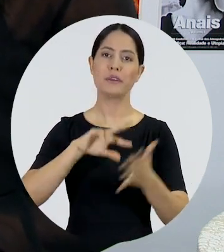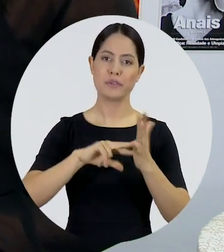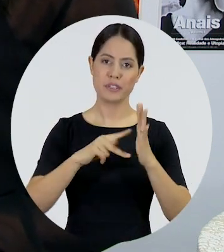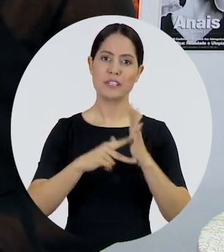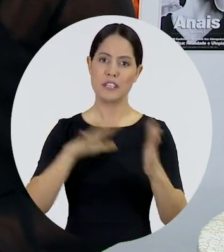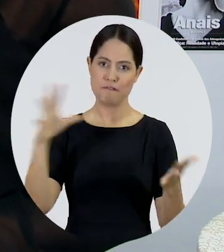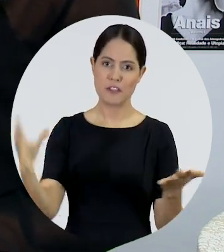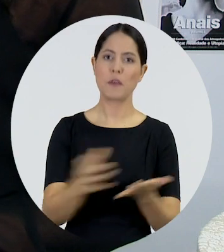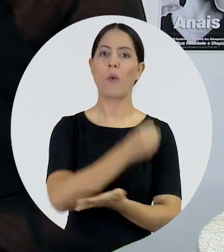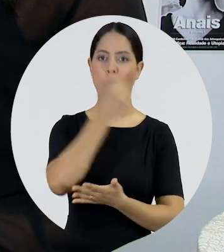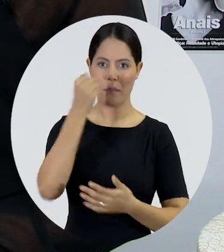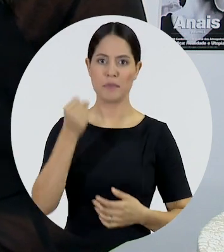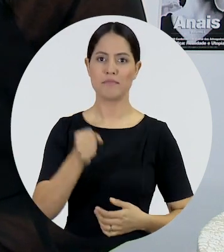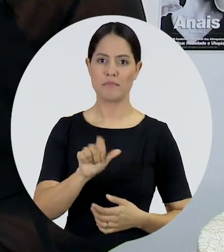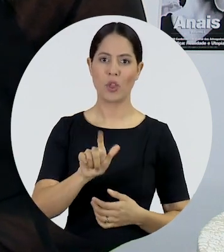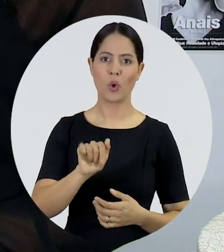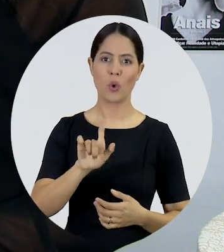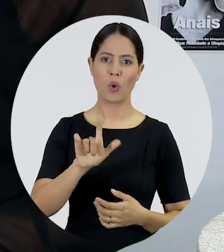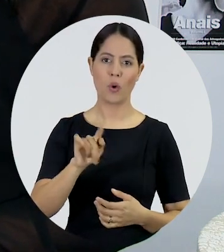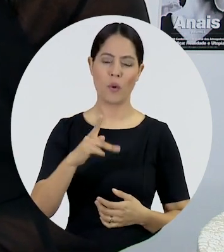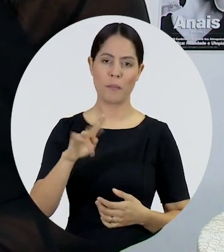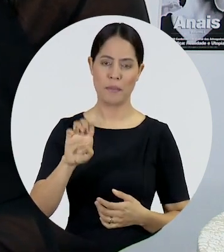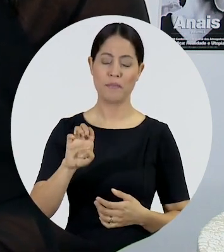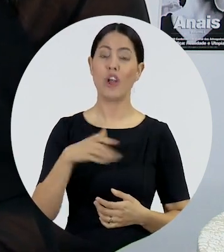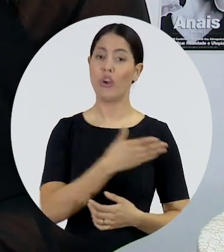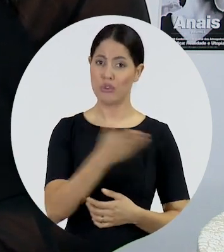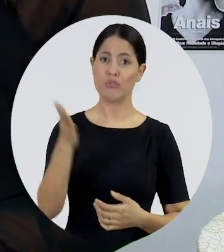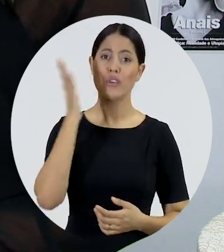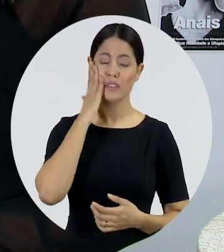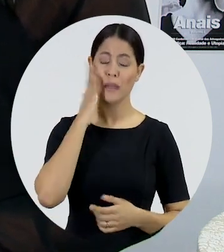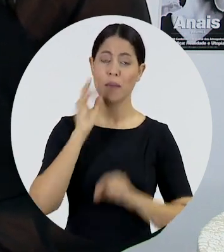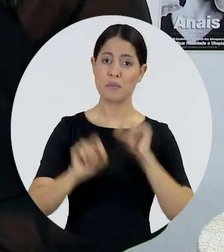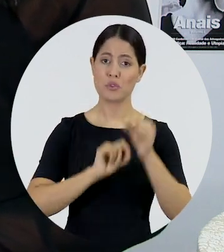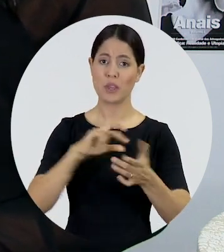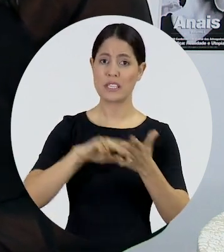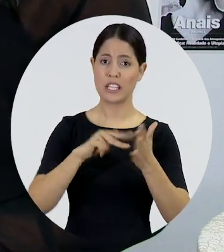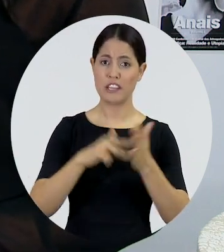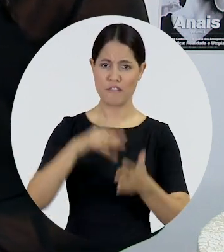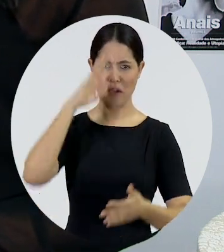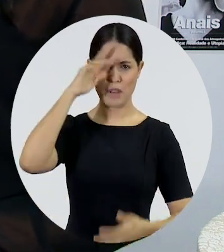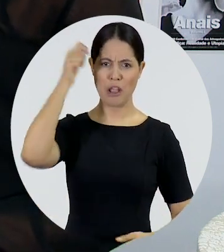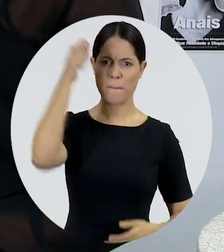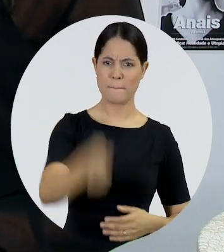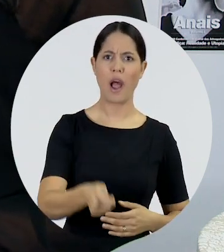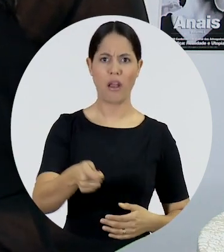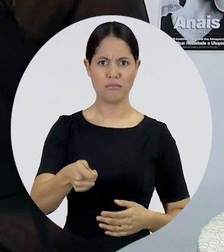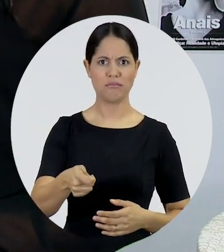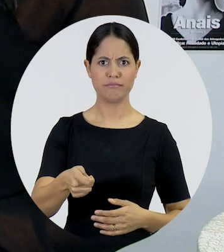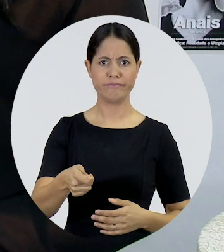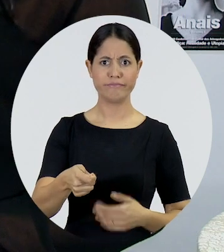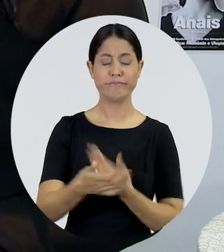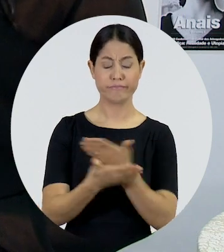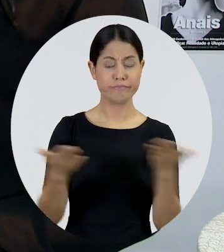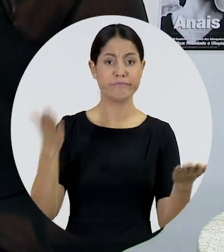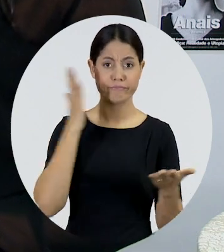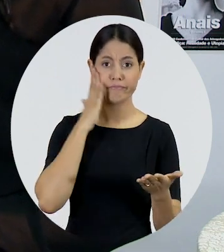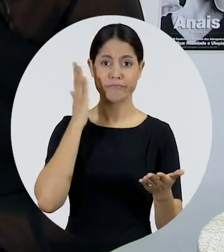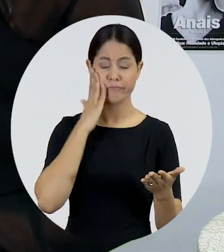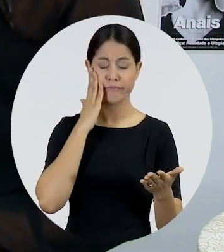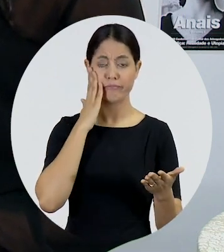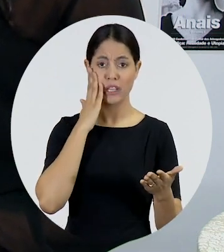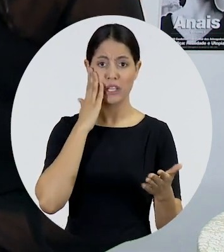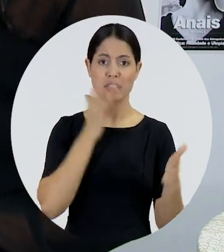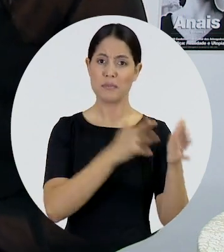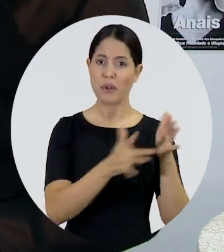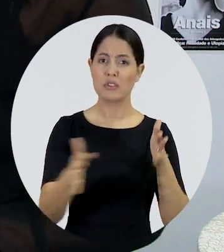um golpe. Sabemos o que significa a ditadura militar, porque é um processo que